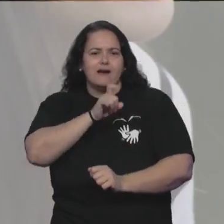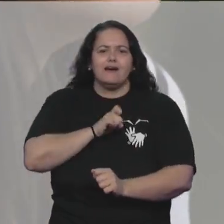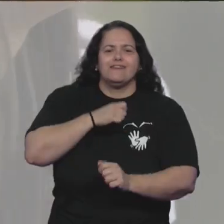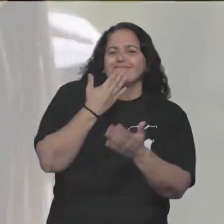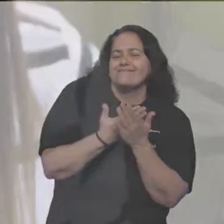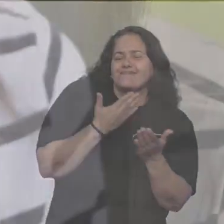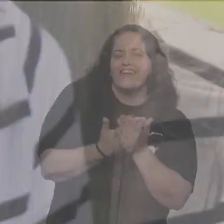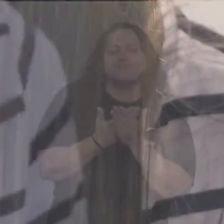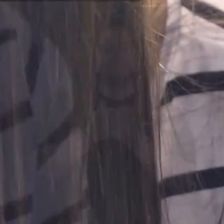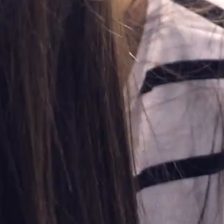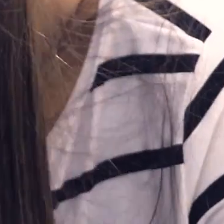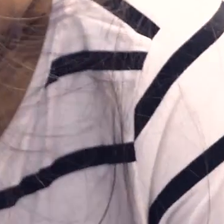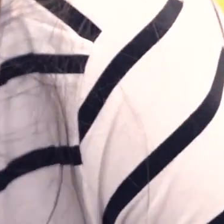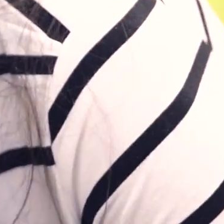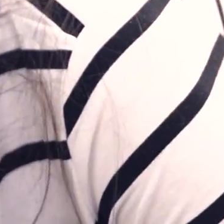ser estudante.